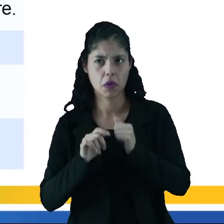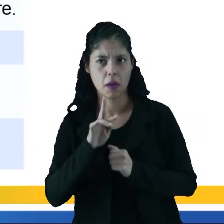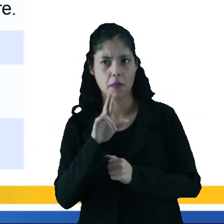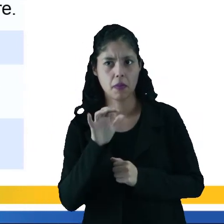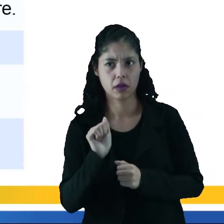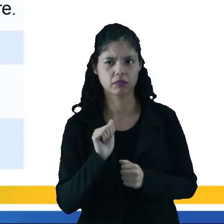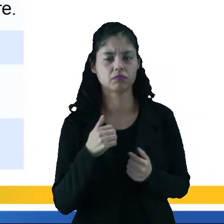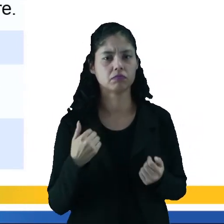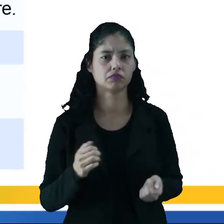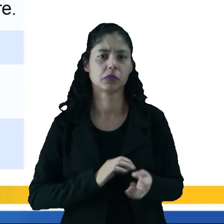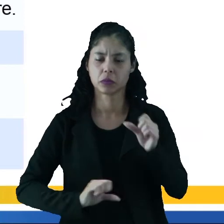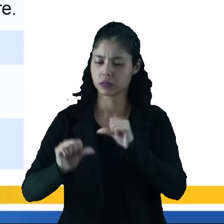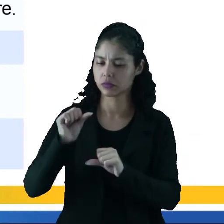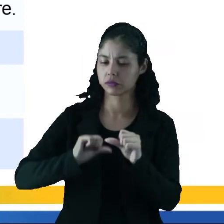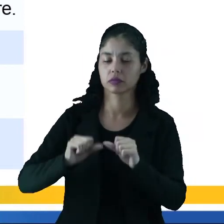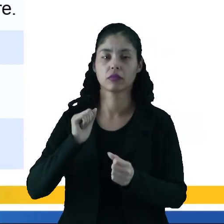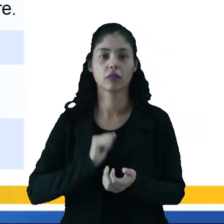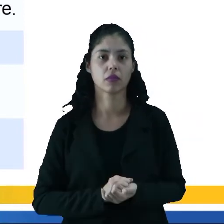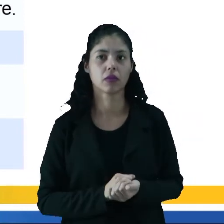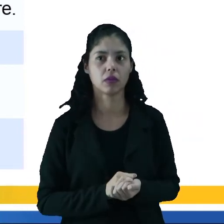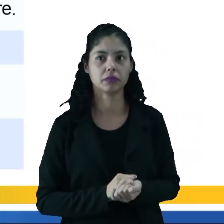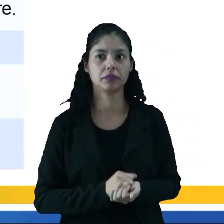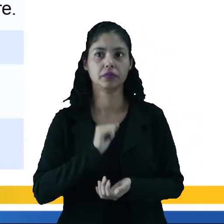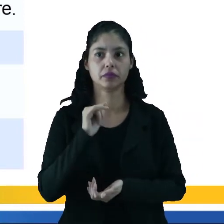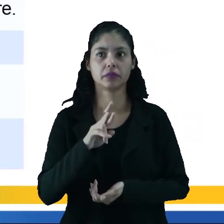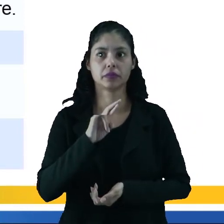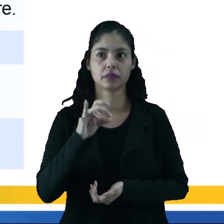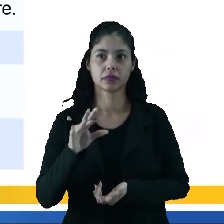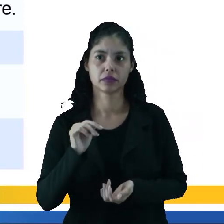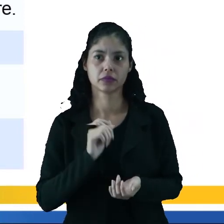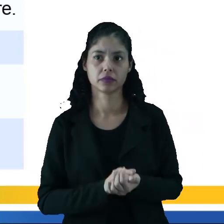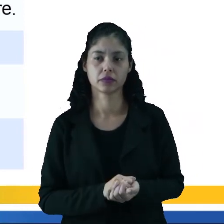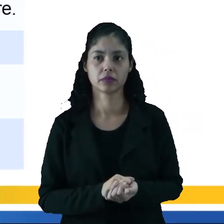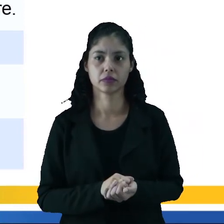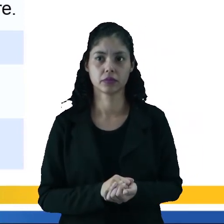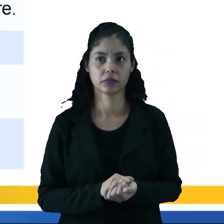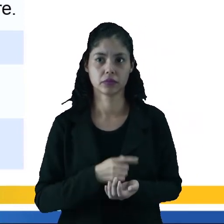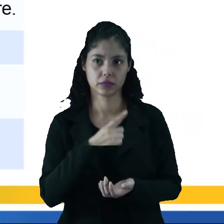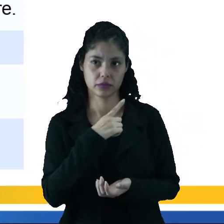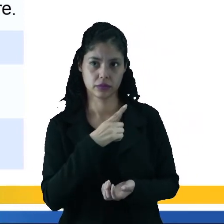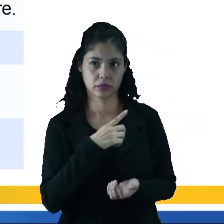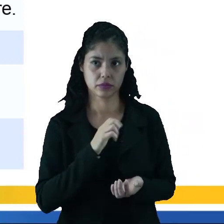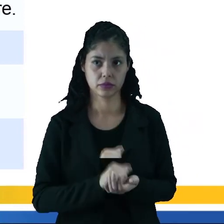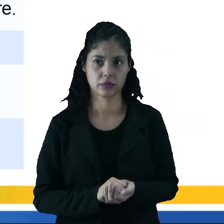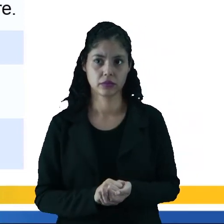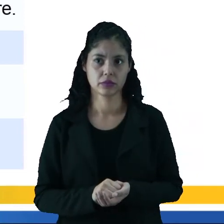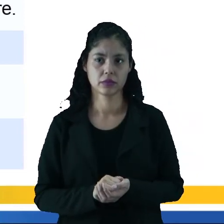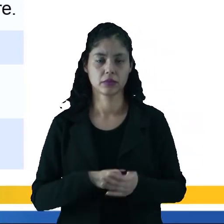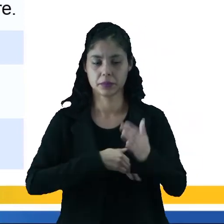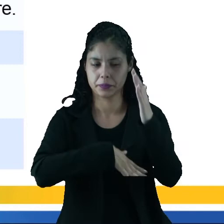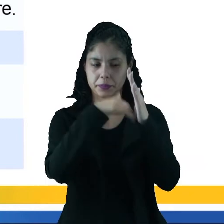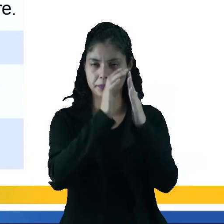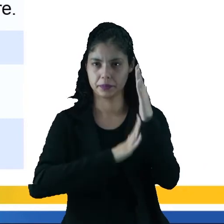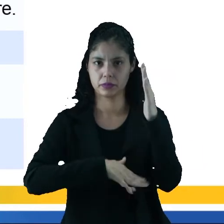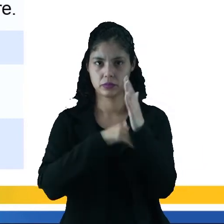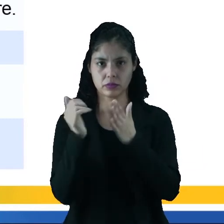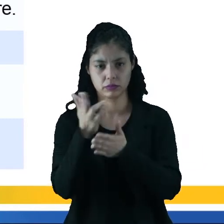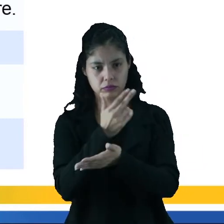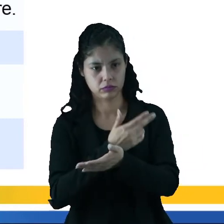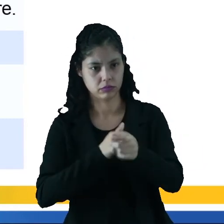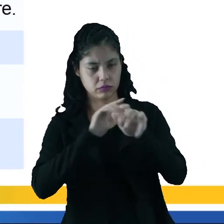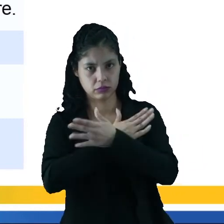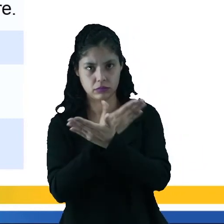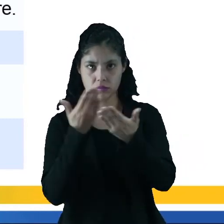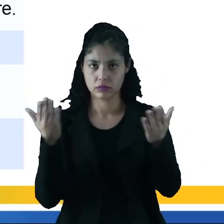das grandes transformações. E o impressionismo de Claude Monet tem as suas telas pintadas ao ar livre,